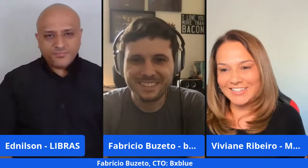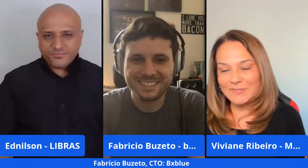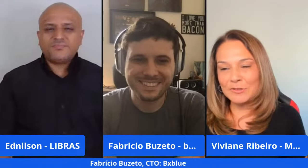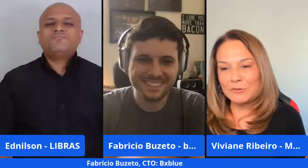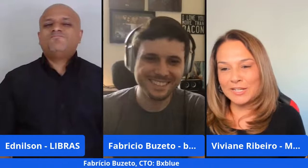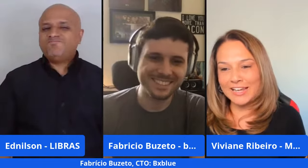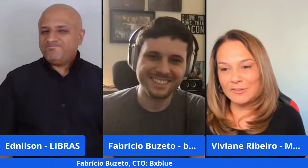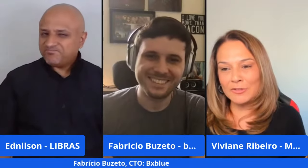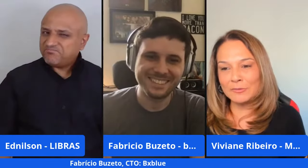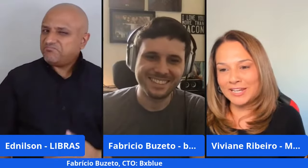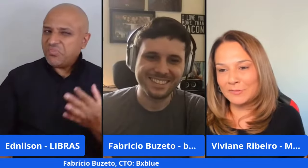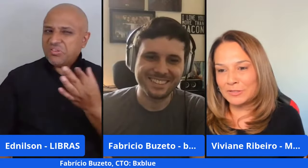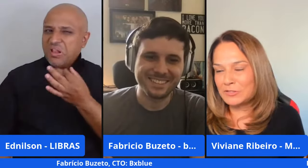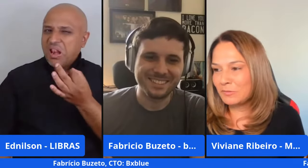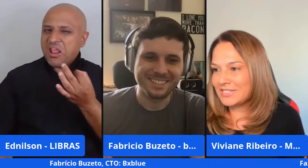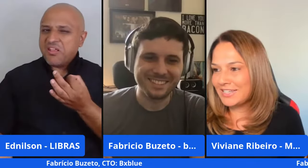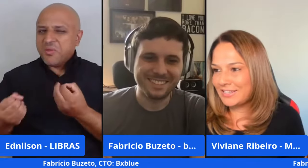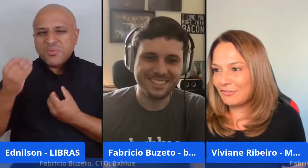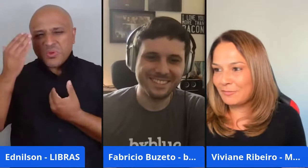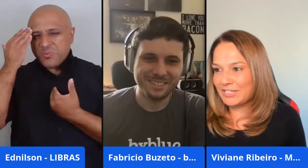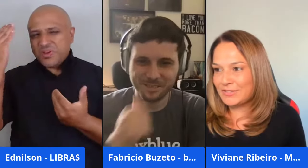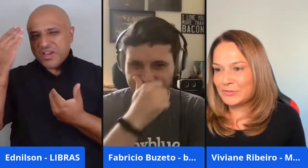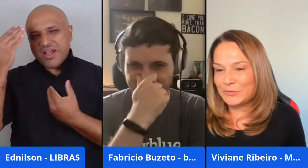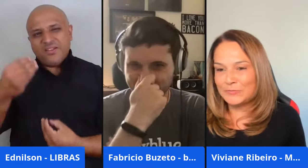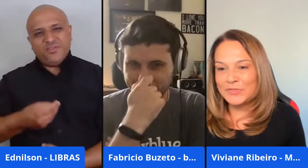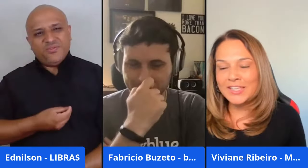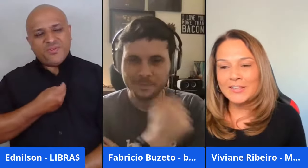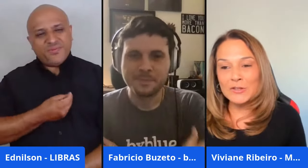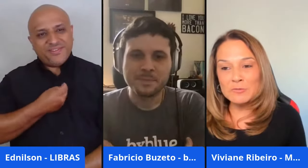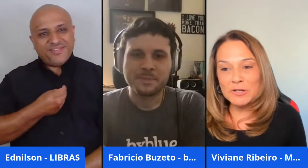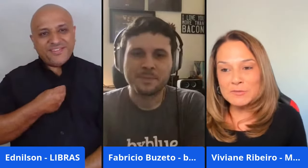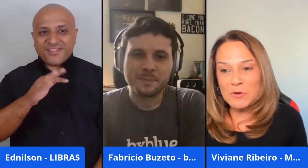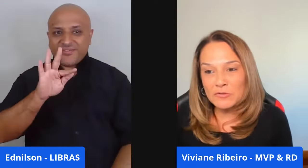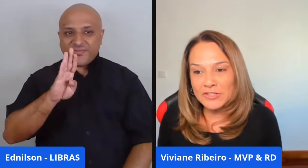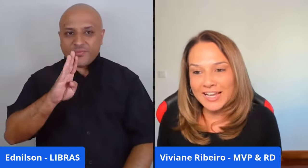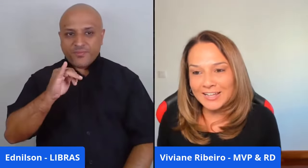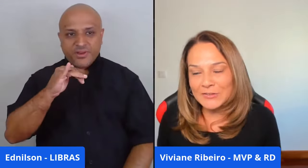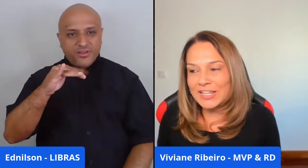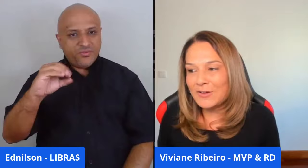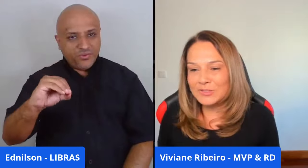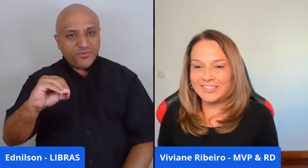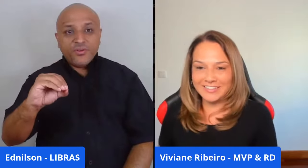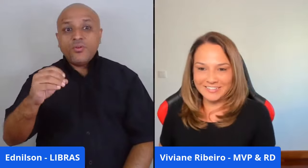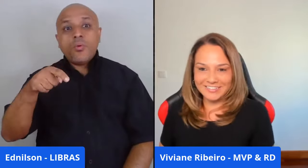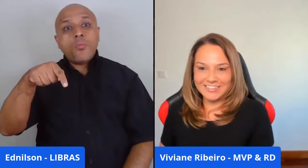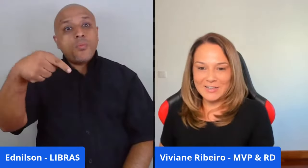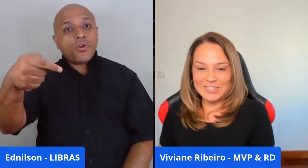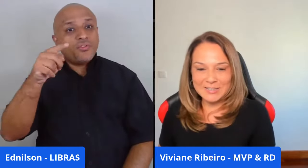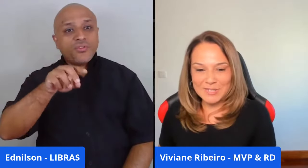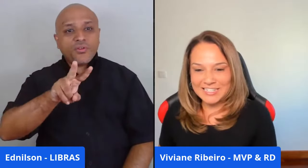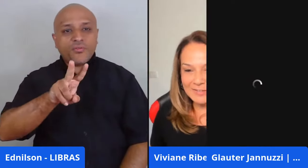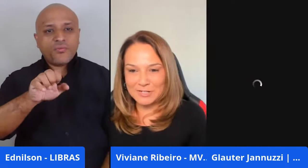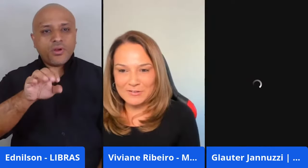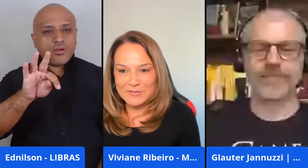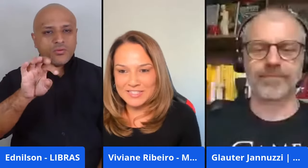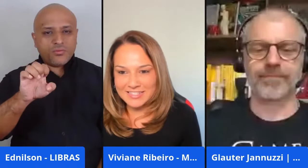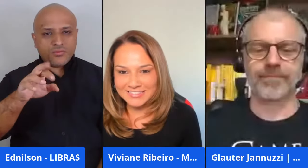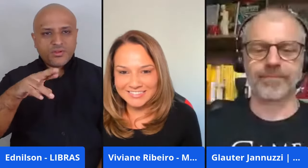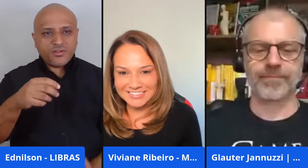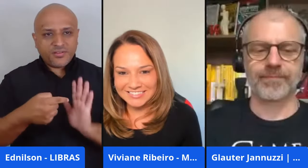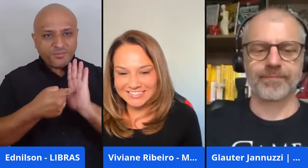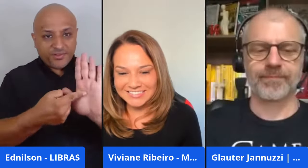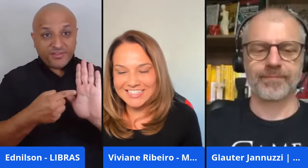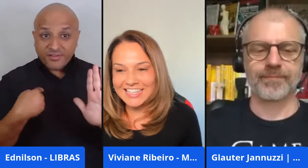Excelente. Muito obrigada. Muito obrigada pela sua presença, Fabrício. Nosso próximo convidado, Glauter. Glauter, se apresenta para